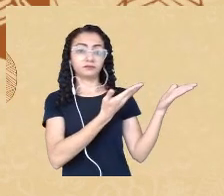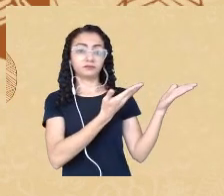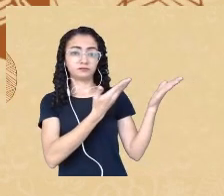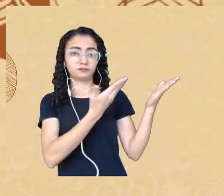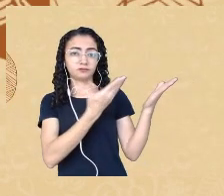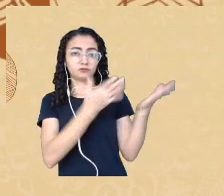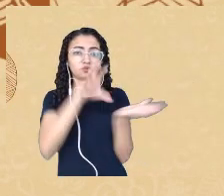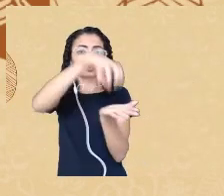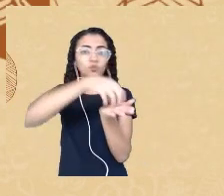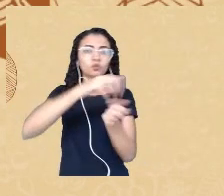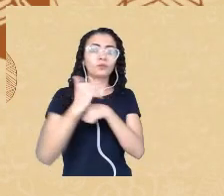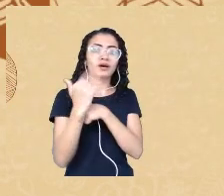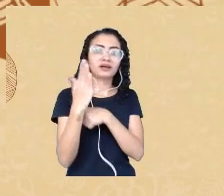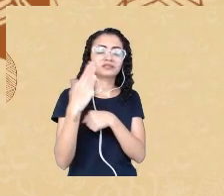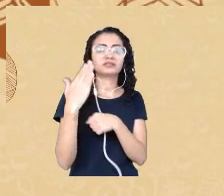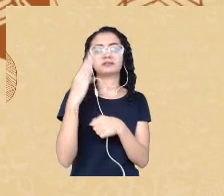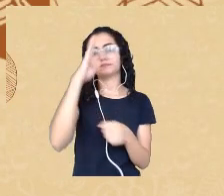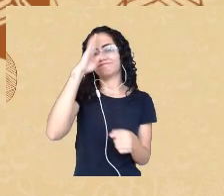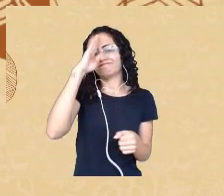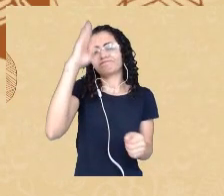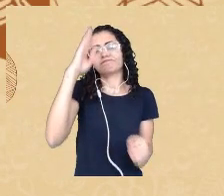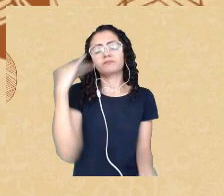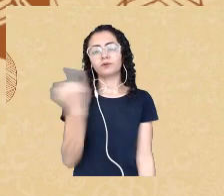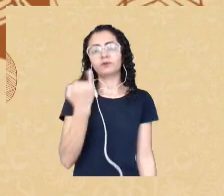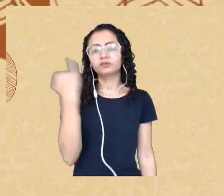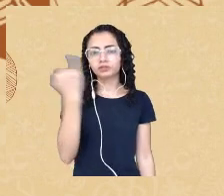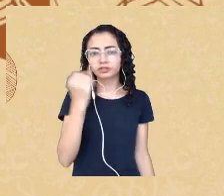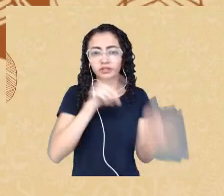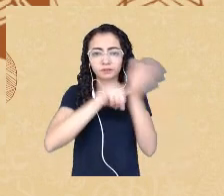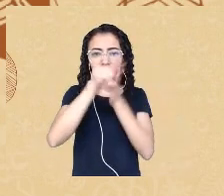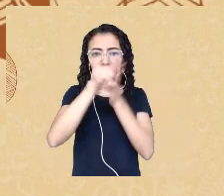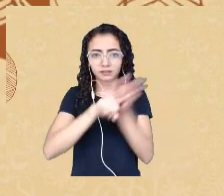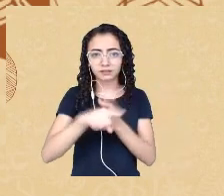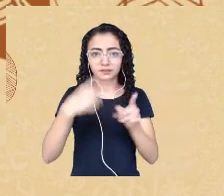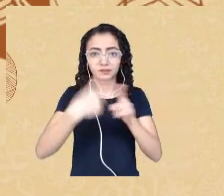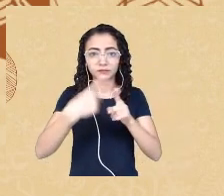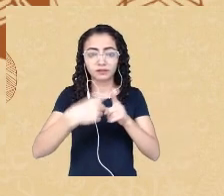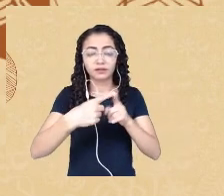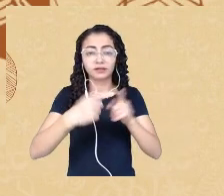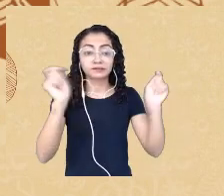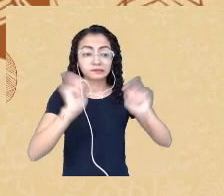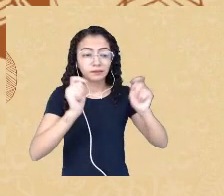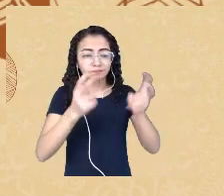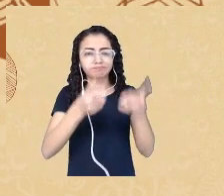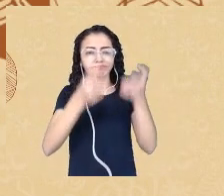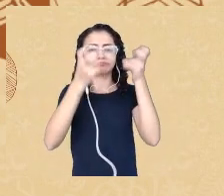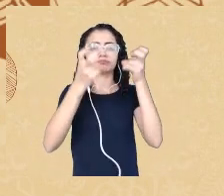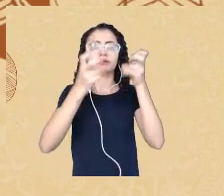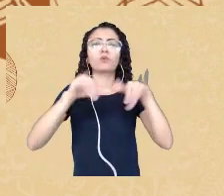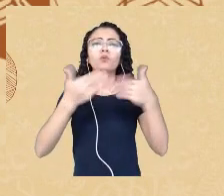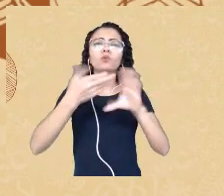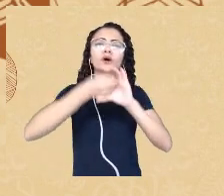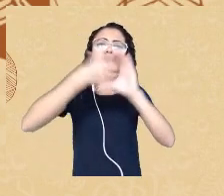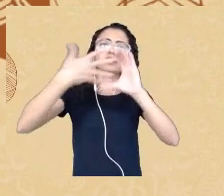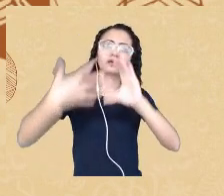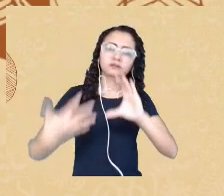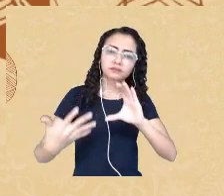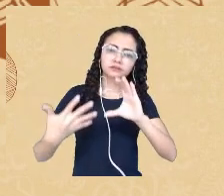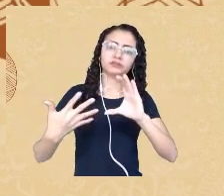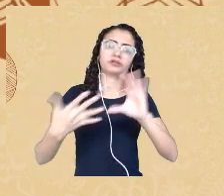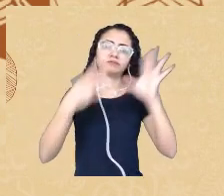da pesquisa porque nós podemos observar quais as características da descrição desses